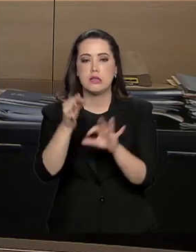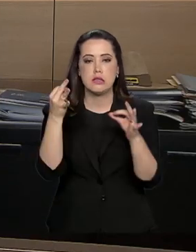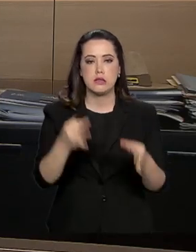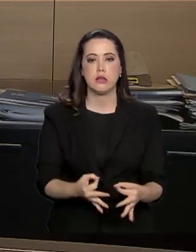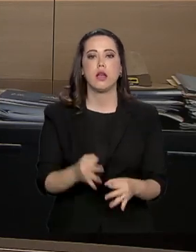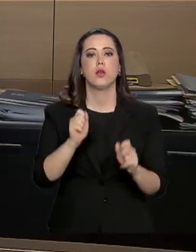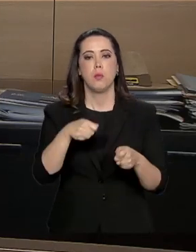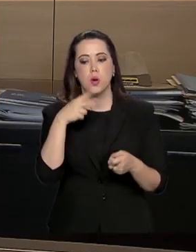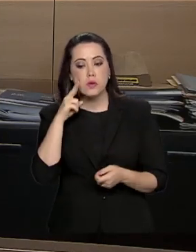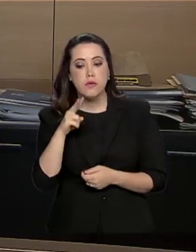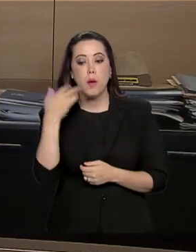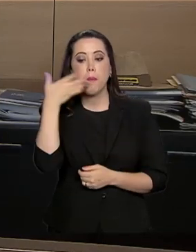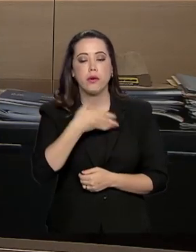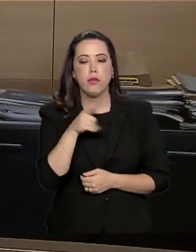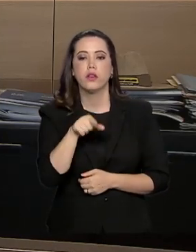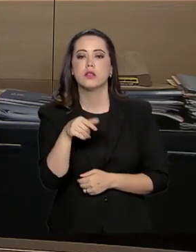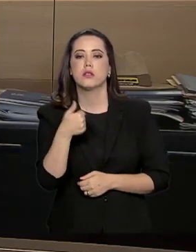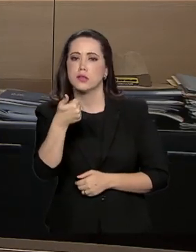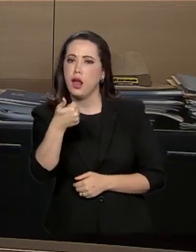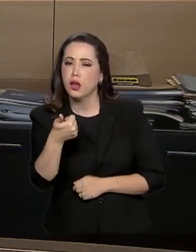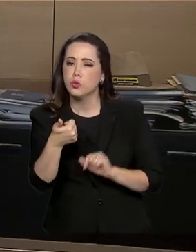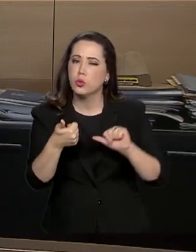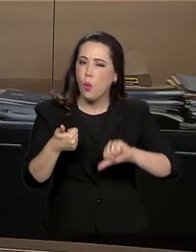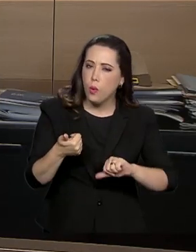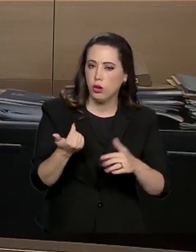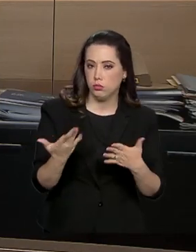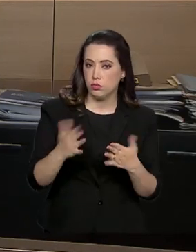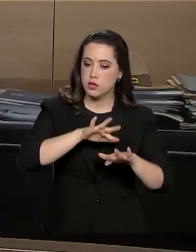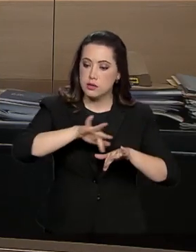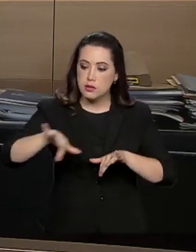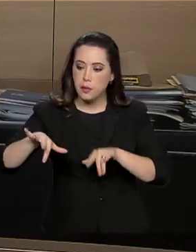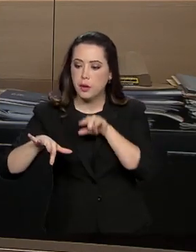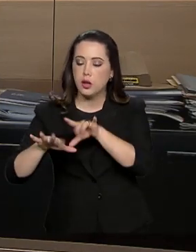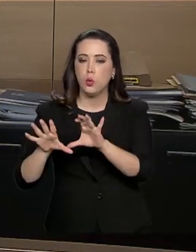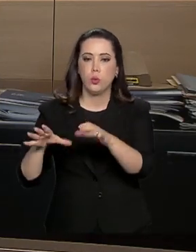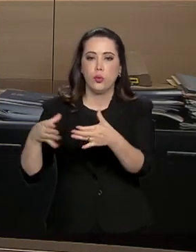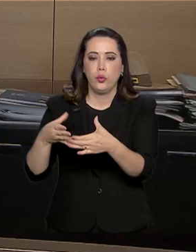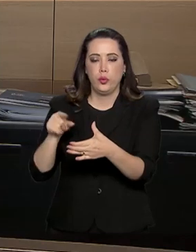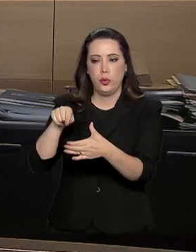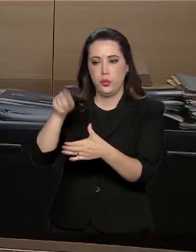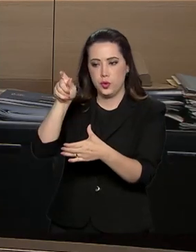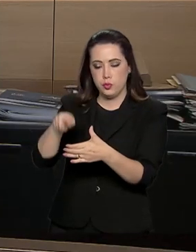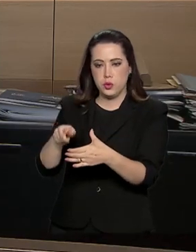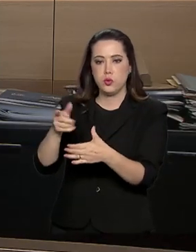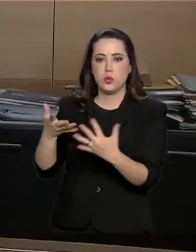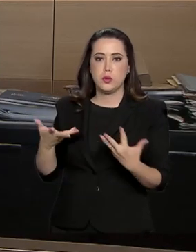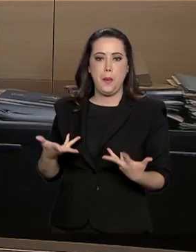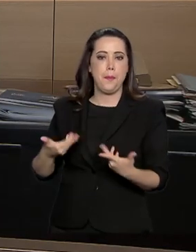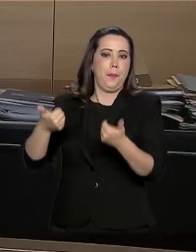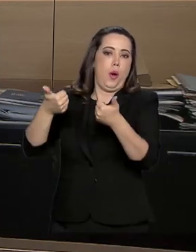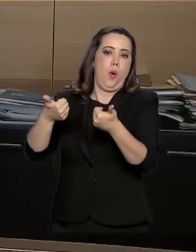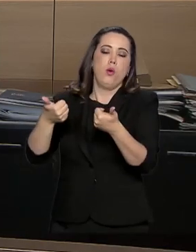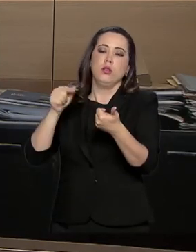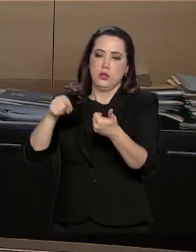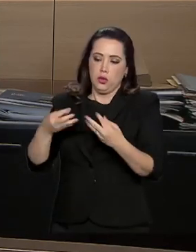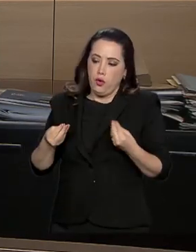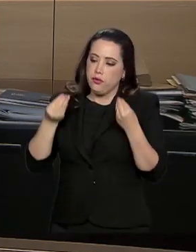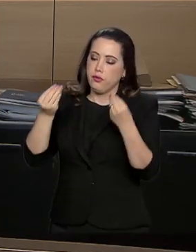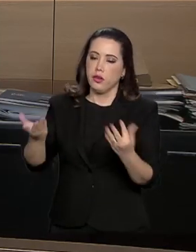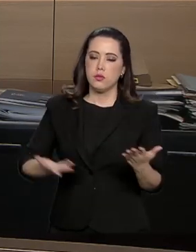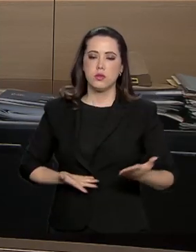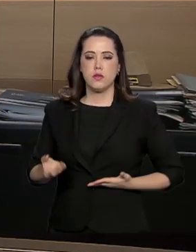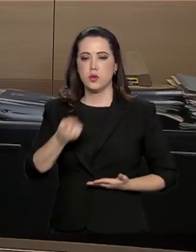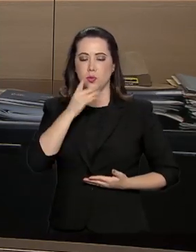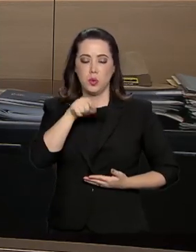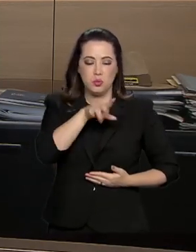ser auditados e aí sim separar aqueles prestadores que têm qualidade, que querem prestar um bom serviço,